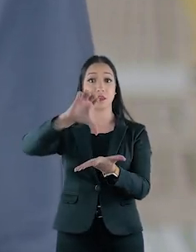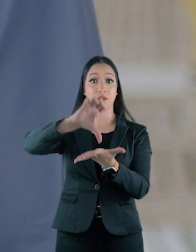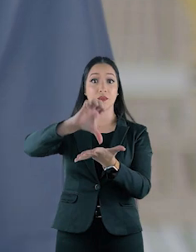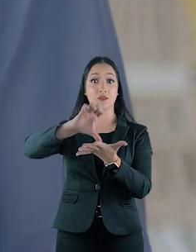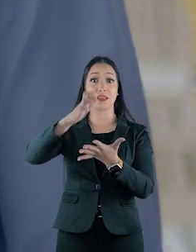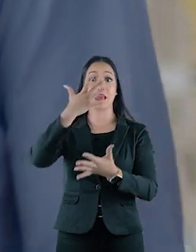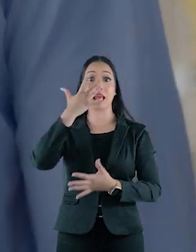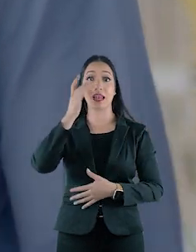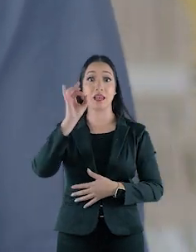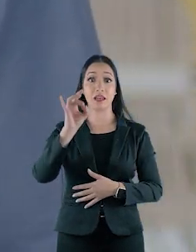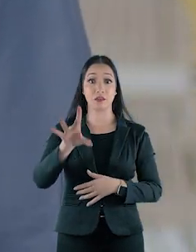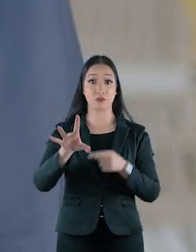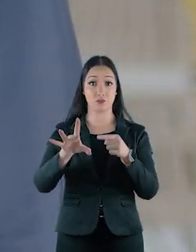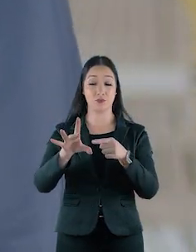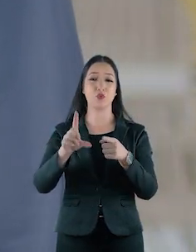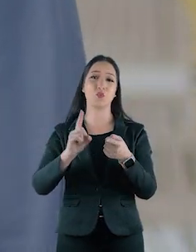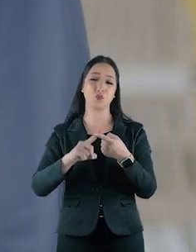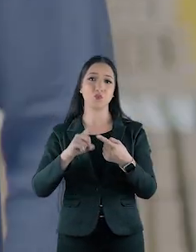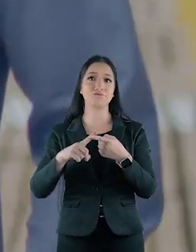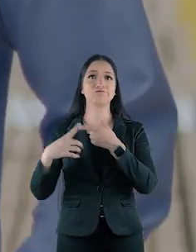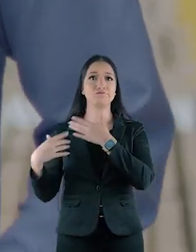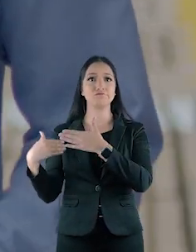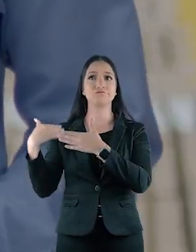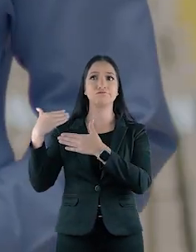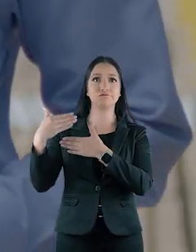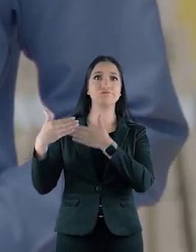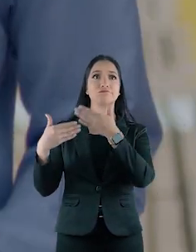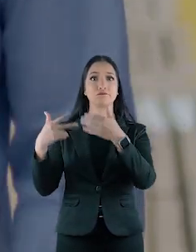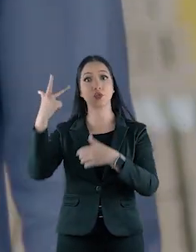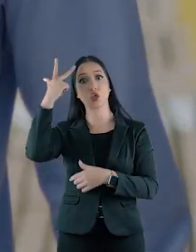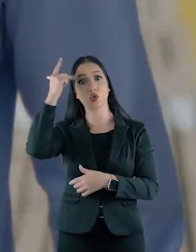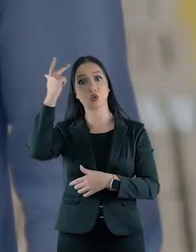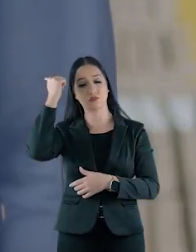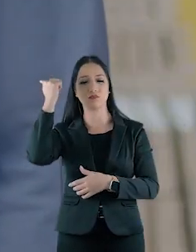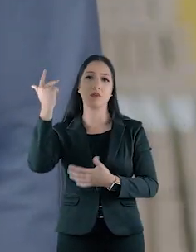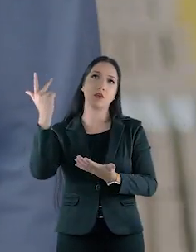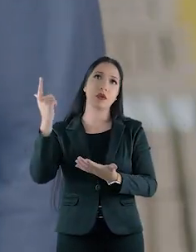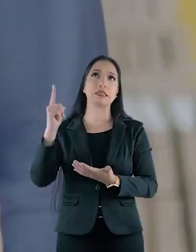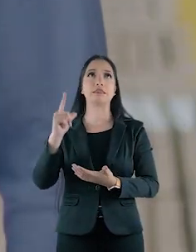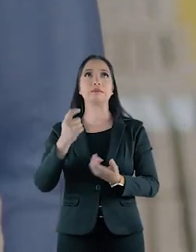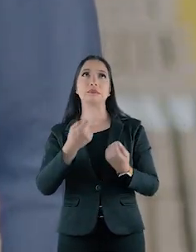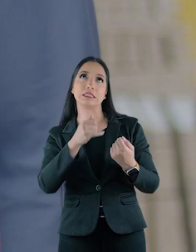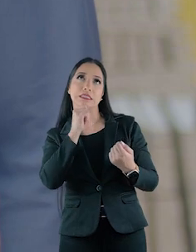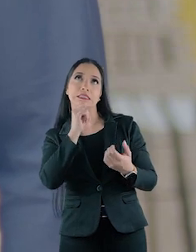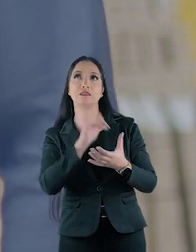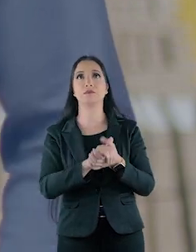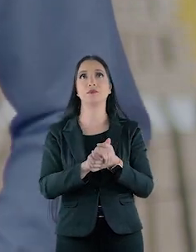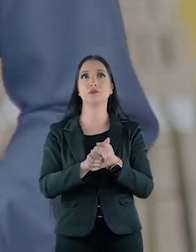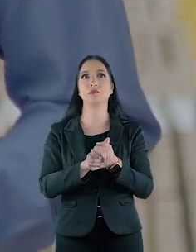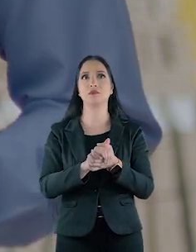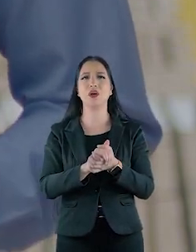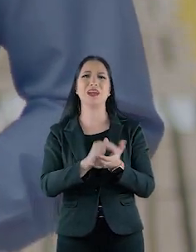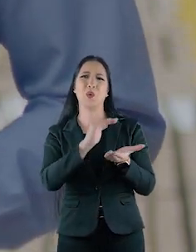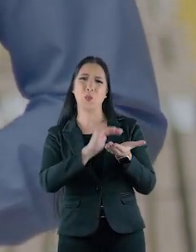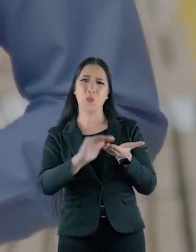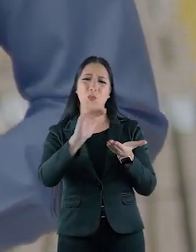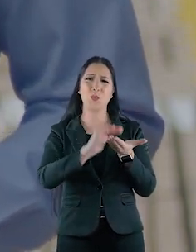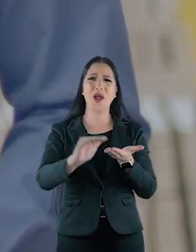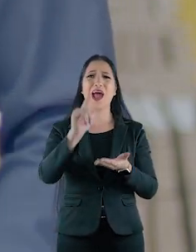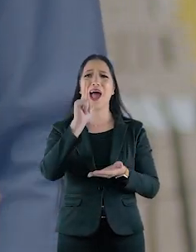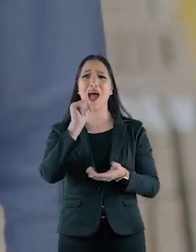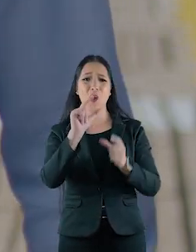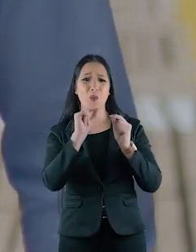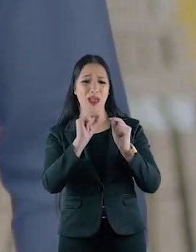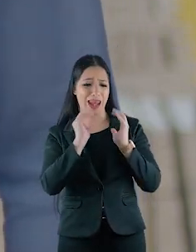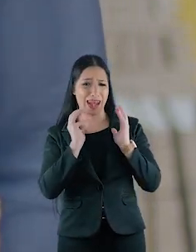implementou uma unidade de tratamento de resíduos. Porque nos processos convencionais de tratamento de água, você tem ali grandes